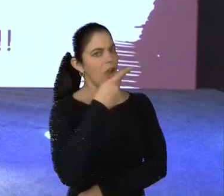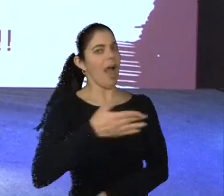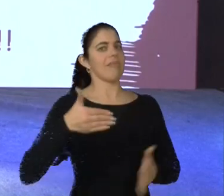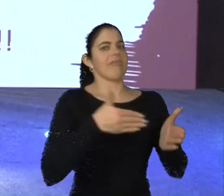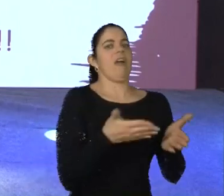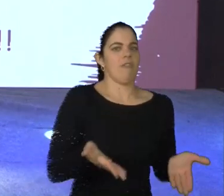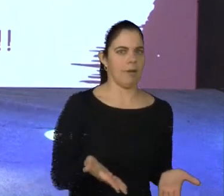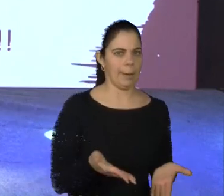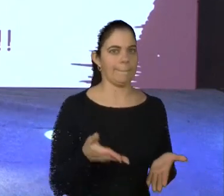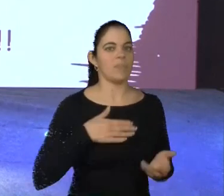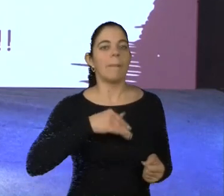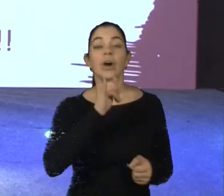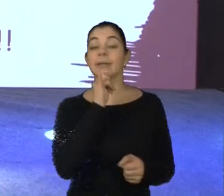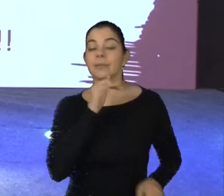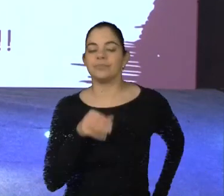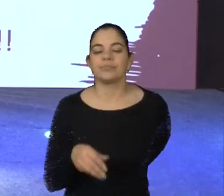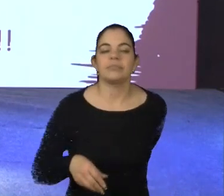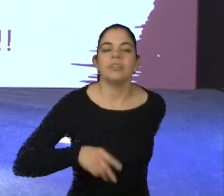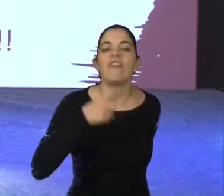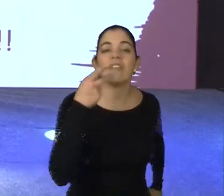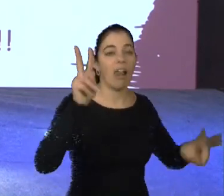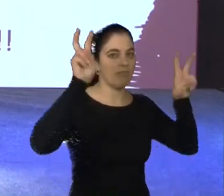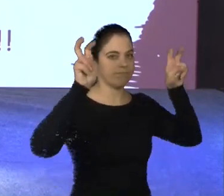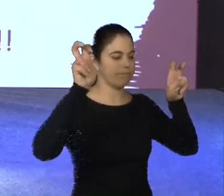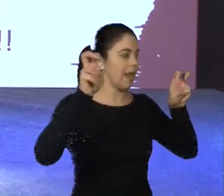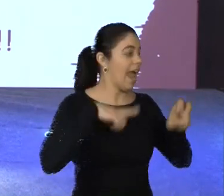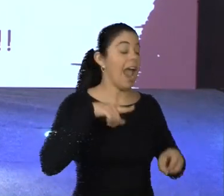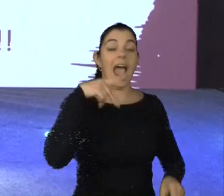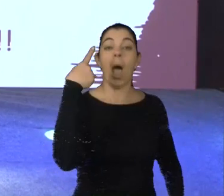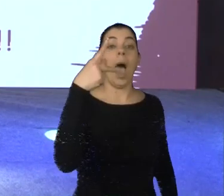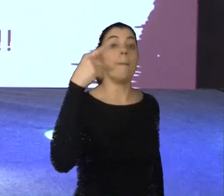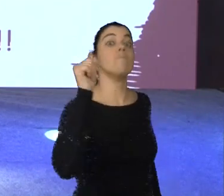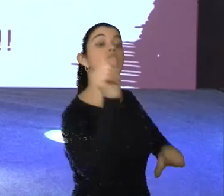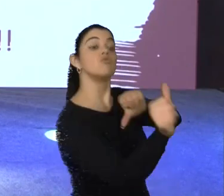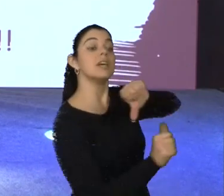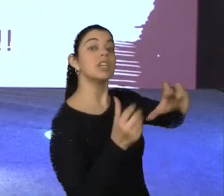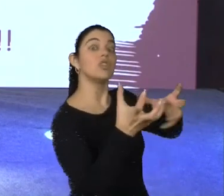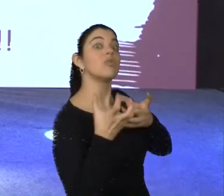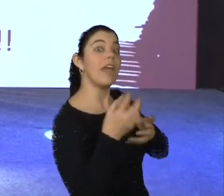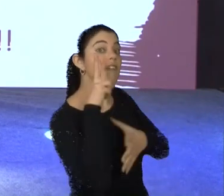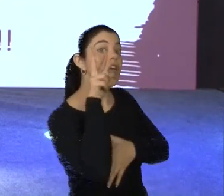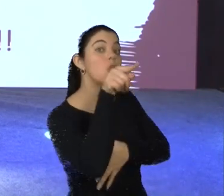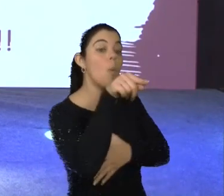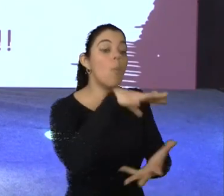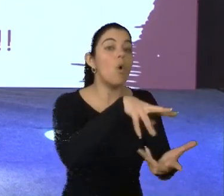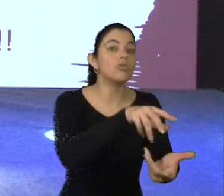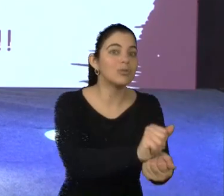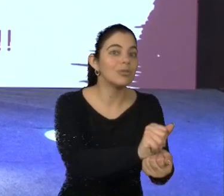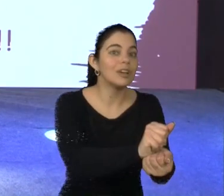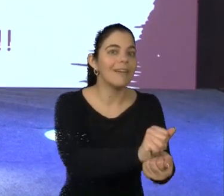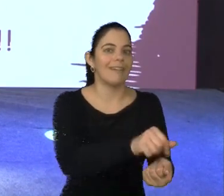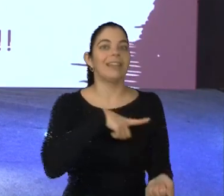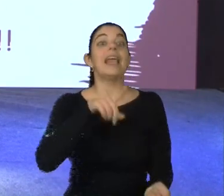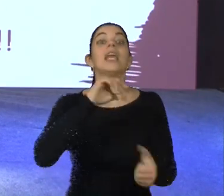o Mahatma Gandhi fala, seja a mudança que você deseja ver no mundo, isso é muito importante, porque você tem que